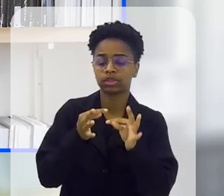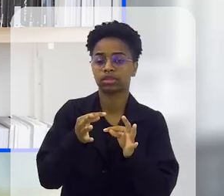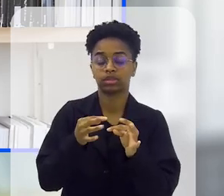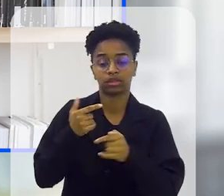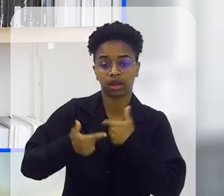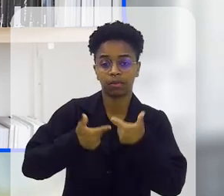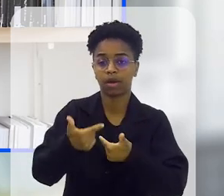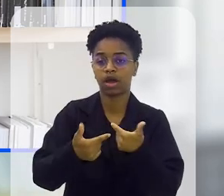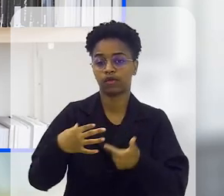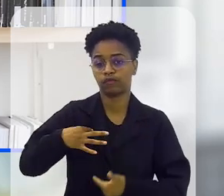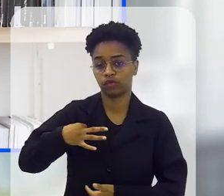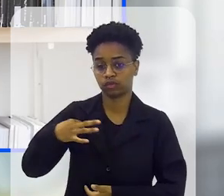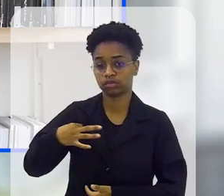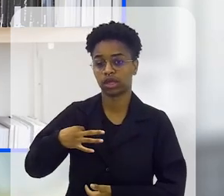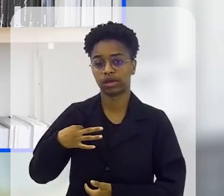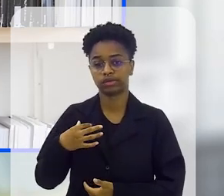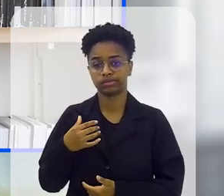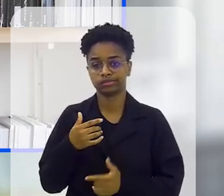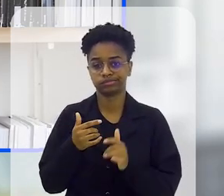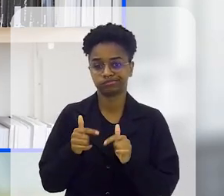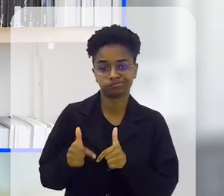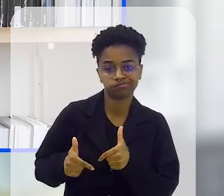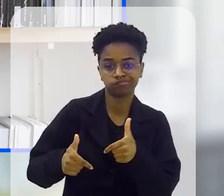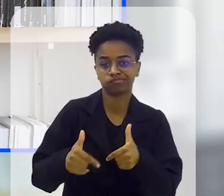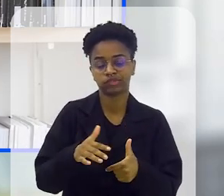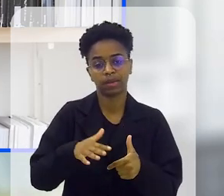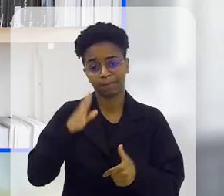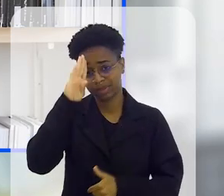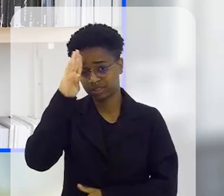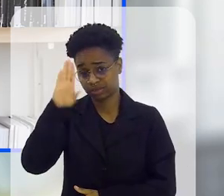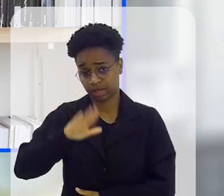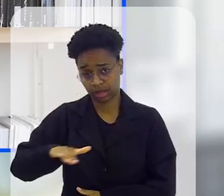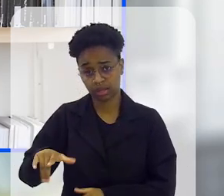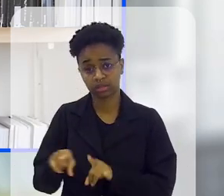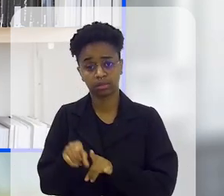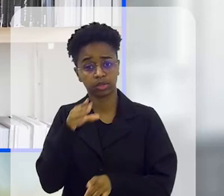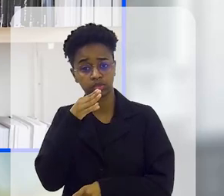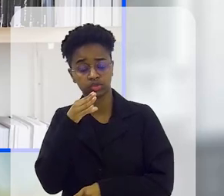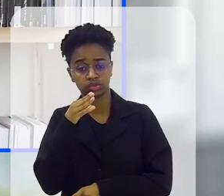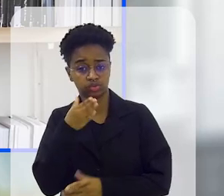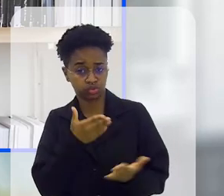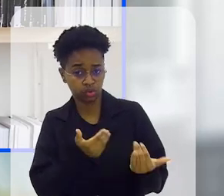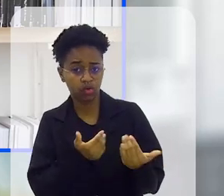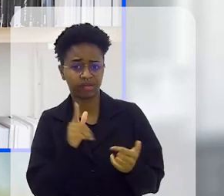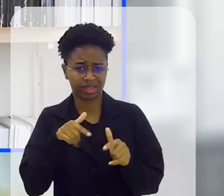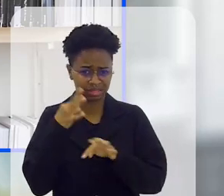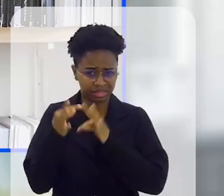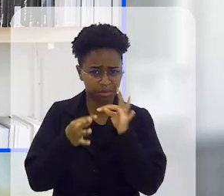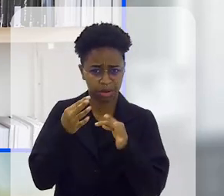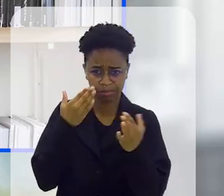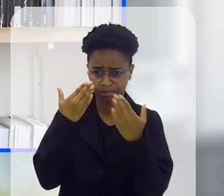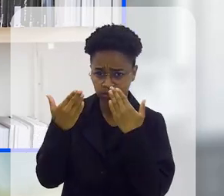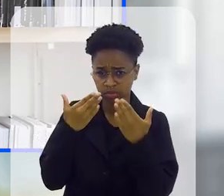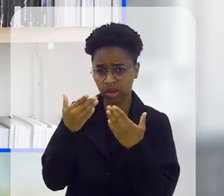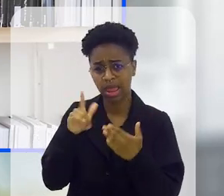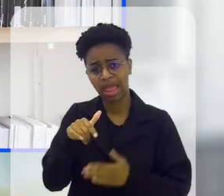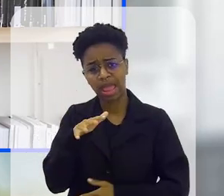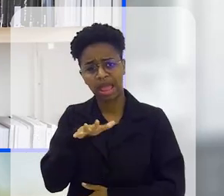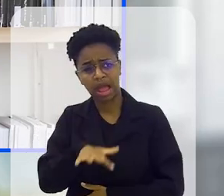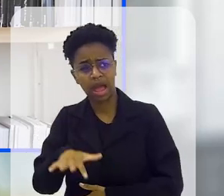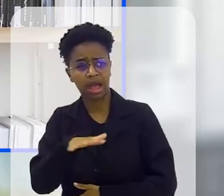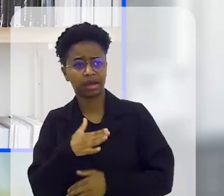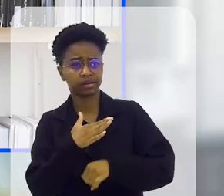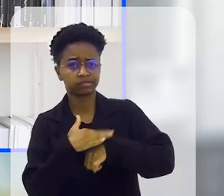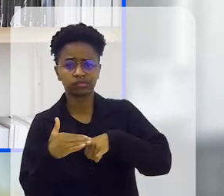trabalho voluntário invade os leitos, enfim, principalmente de crianças e jovens, você acha que é lado psicológico, é o lado